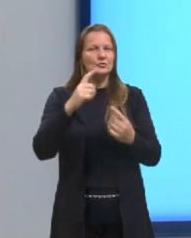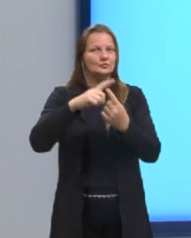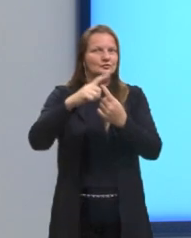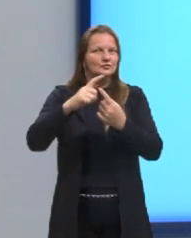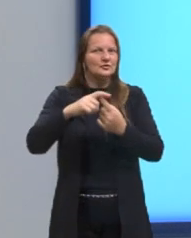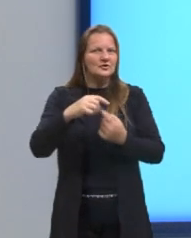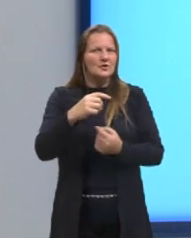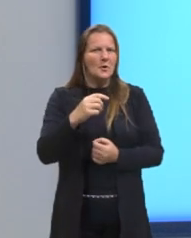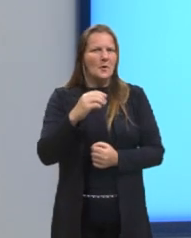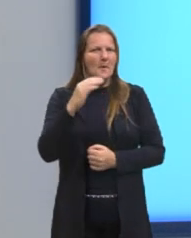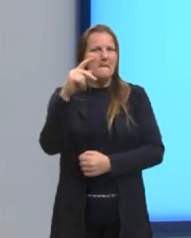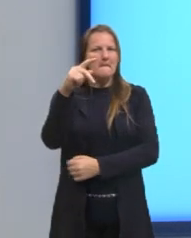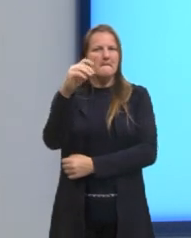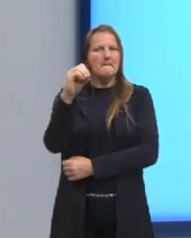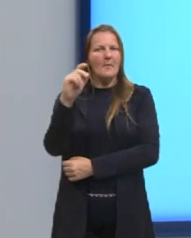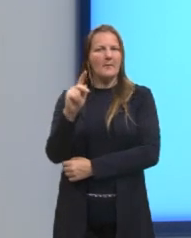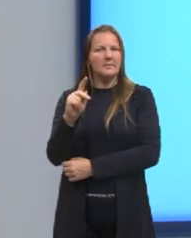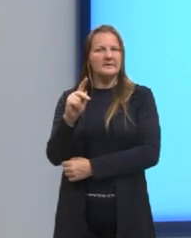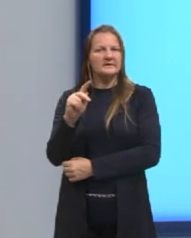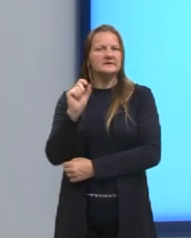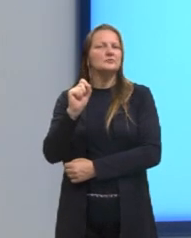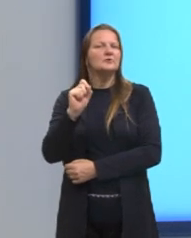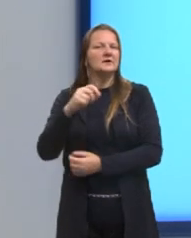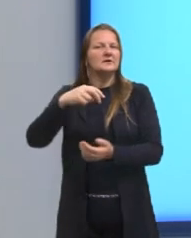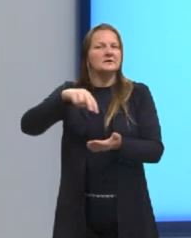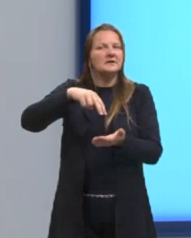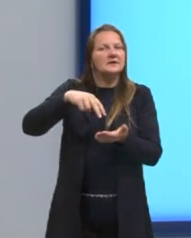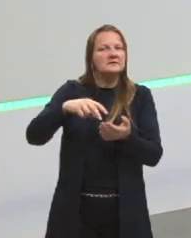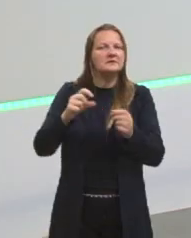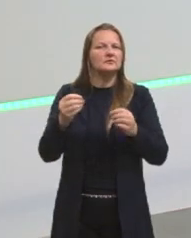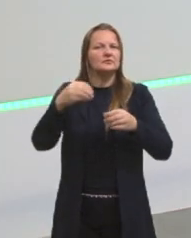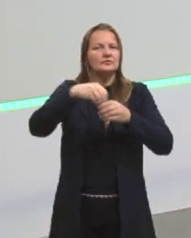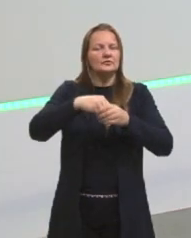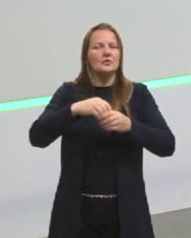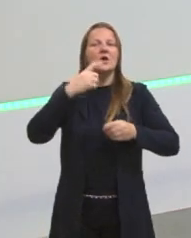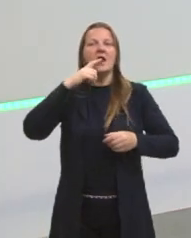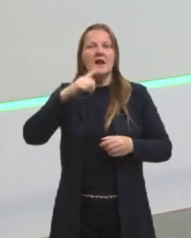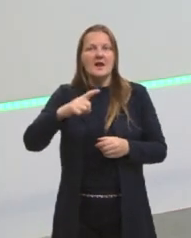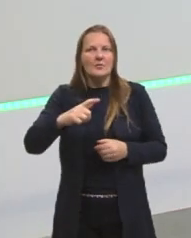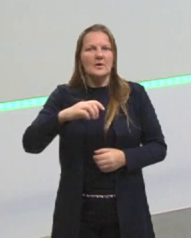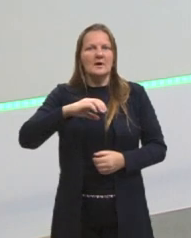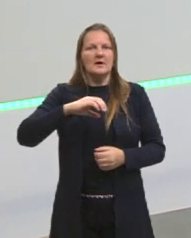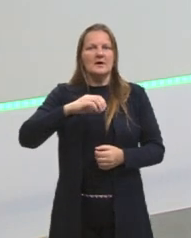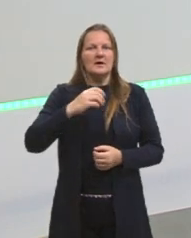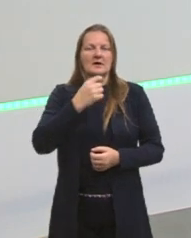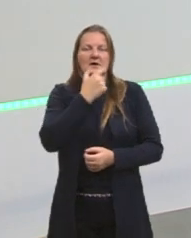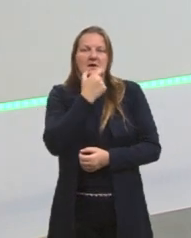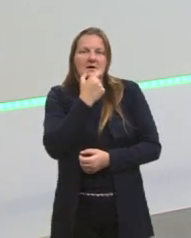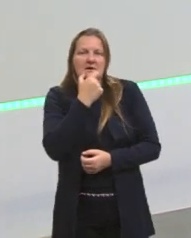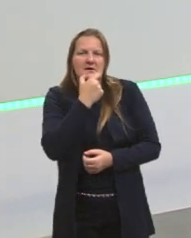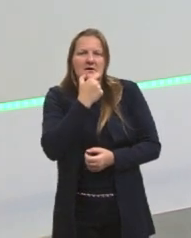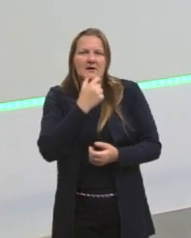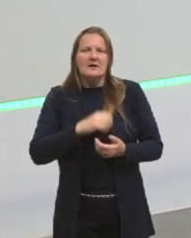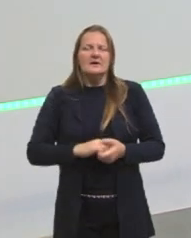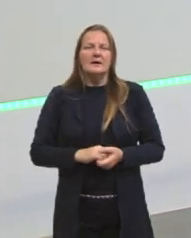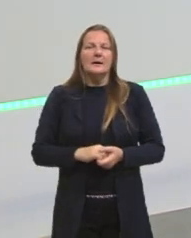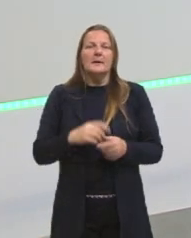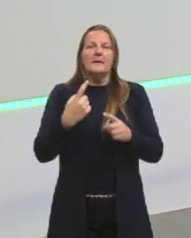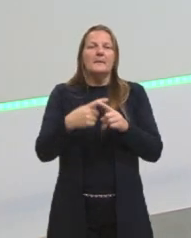que é um estilo popping? Muita coisa na língua inglesa. A gente usa a partir de um som.